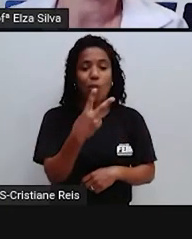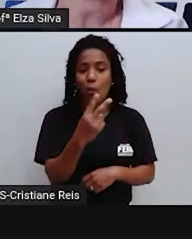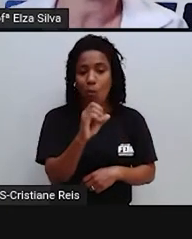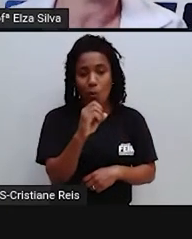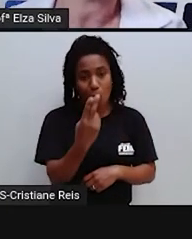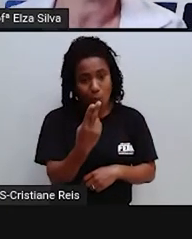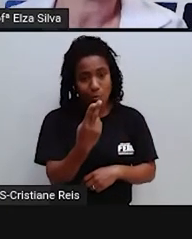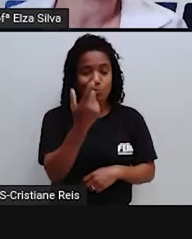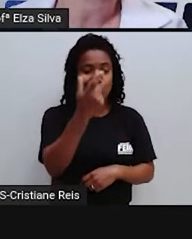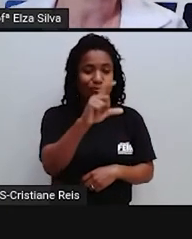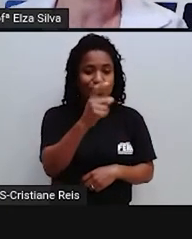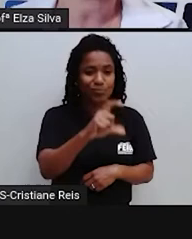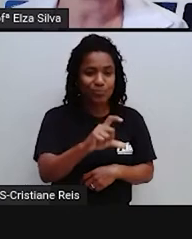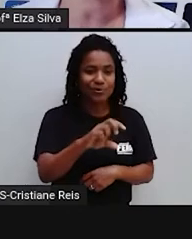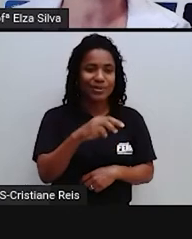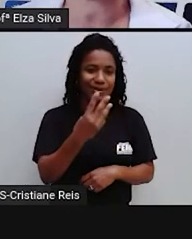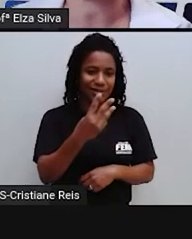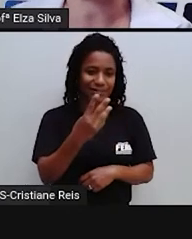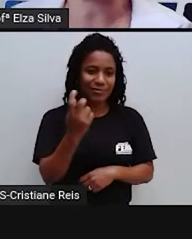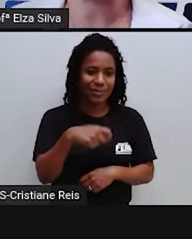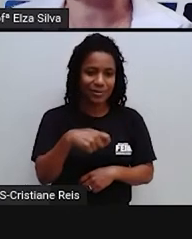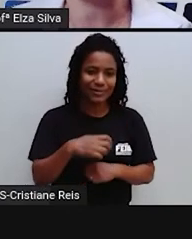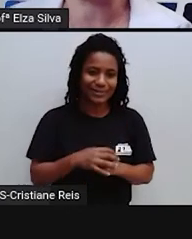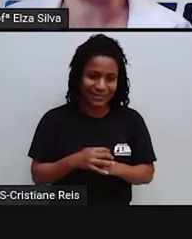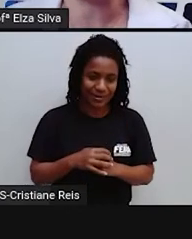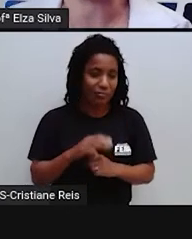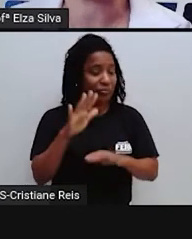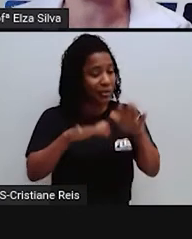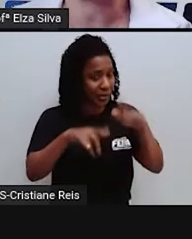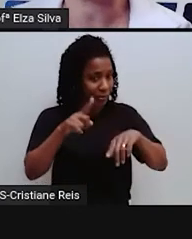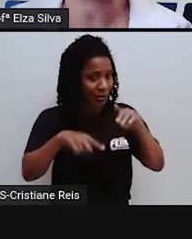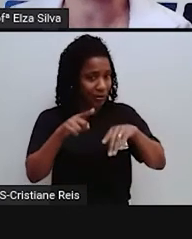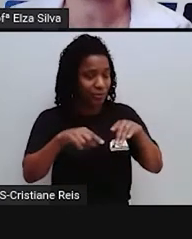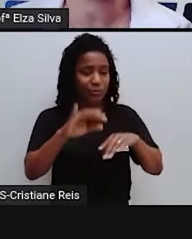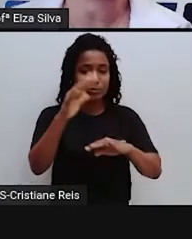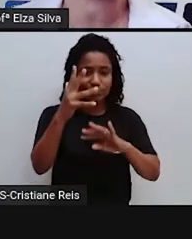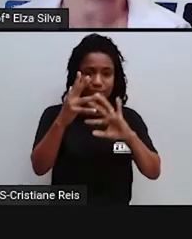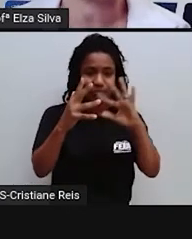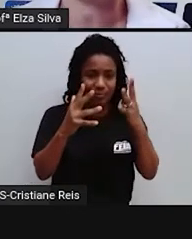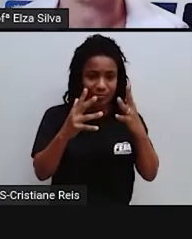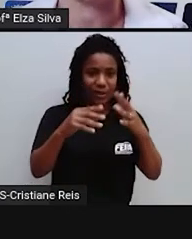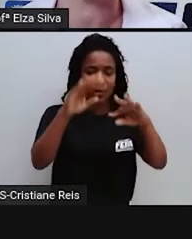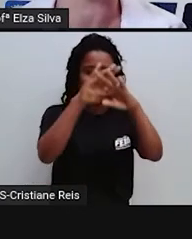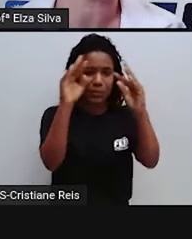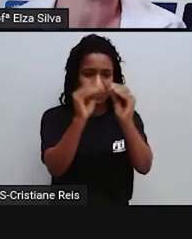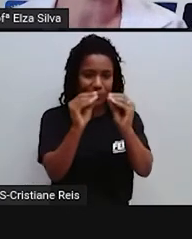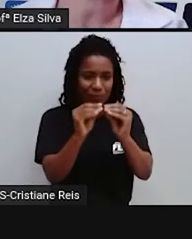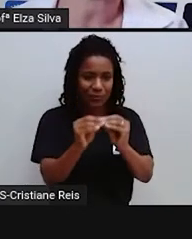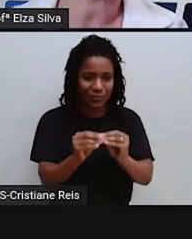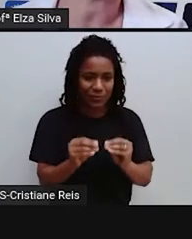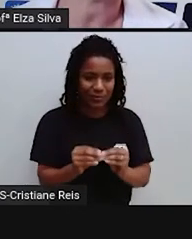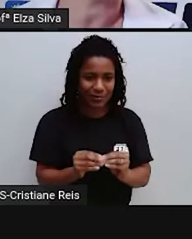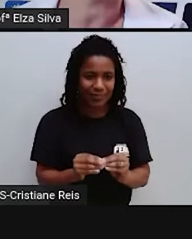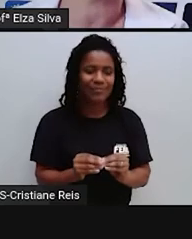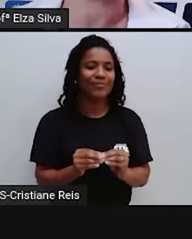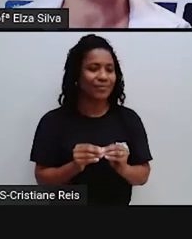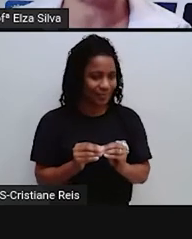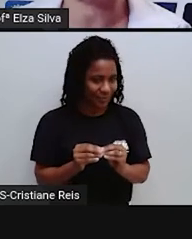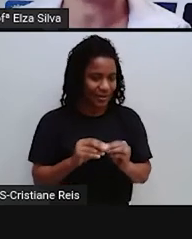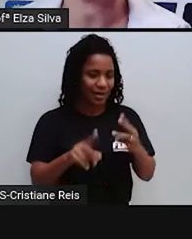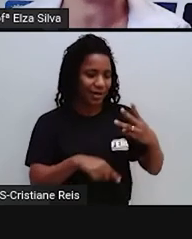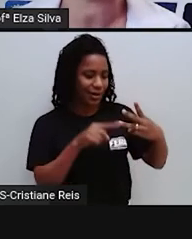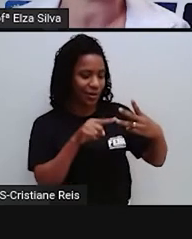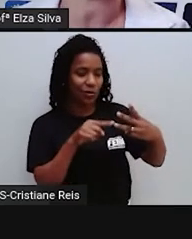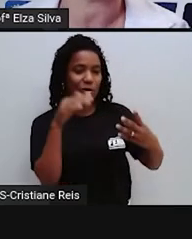E lá Você vai relatar Os fatos Os acontecimentos De maneira detalhada E por fim O último